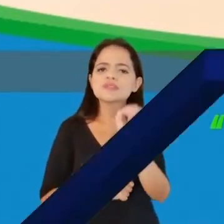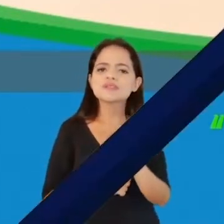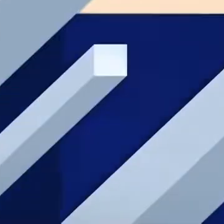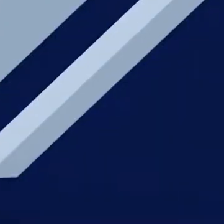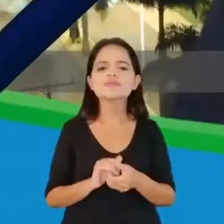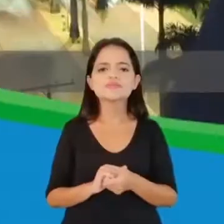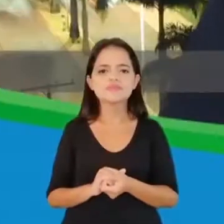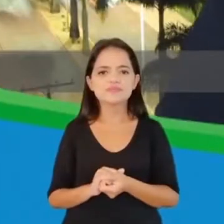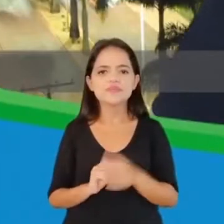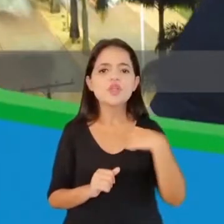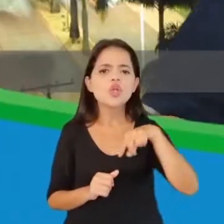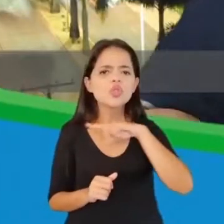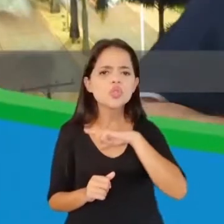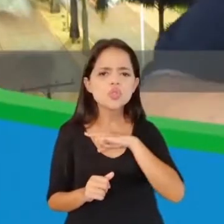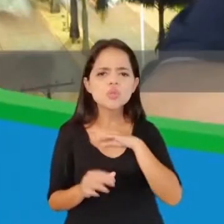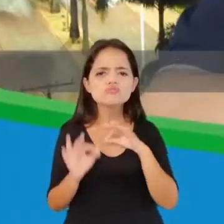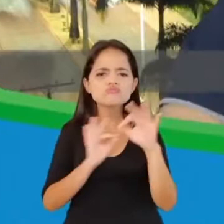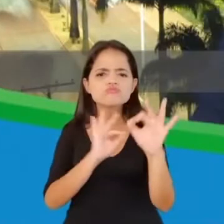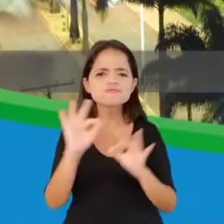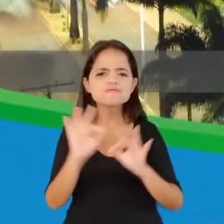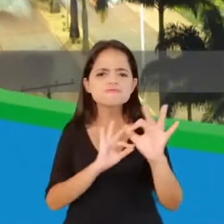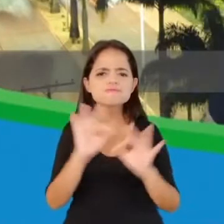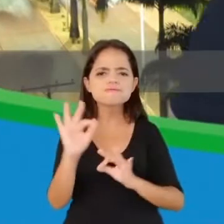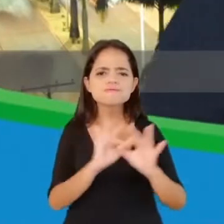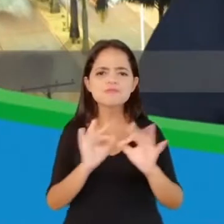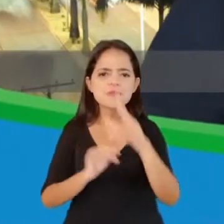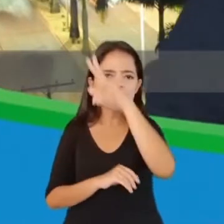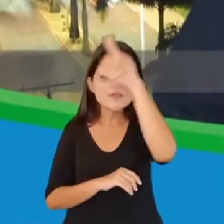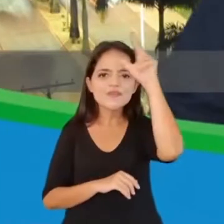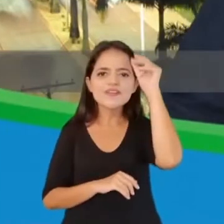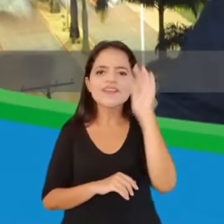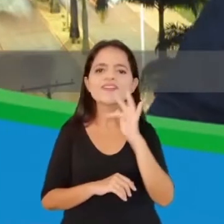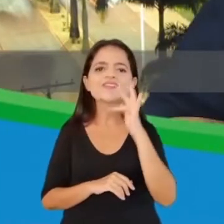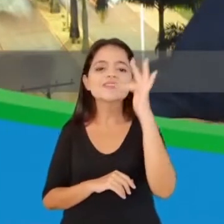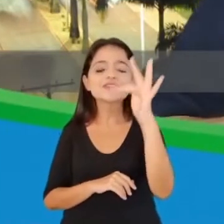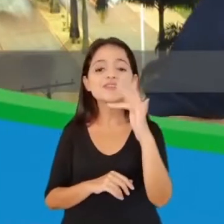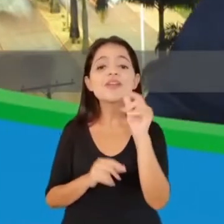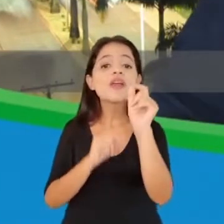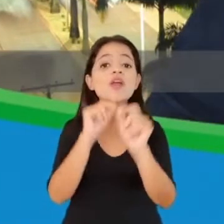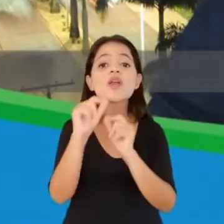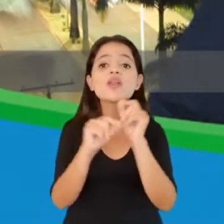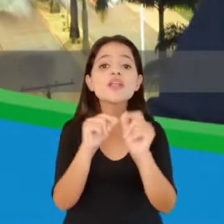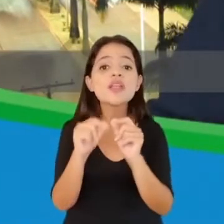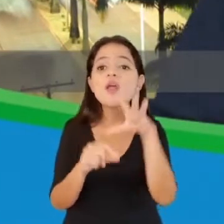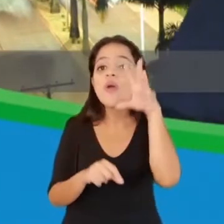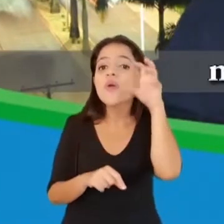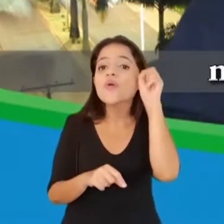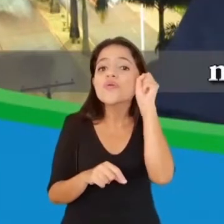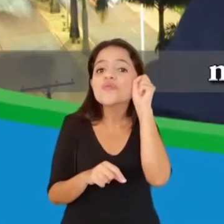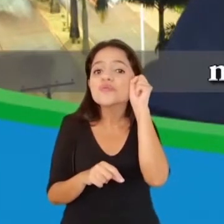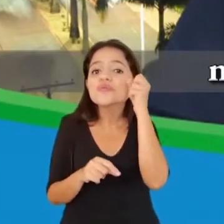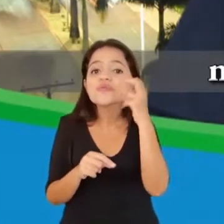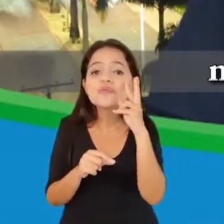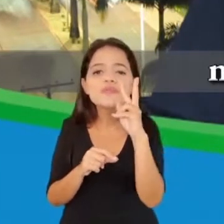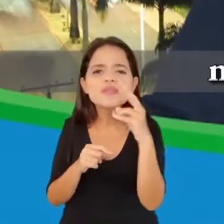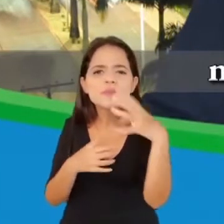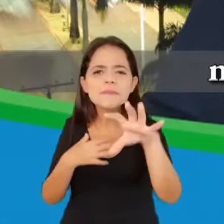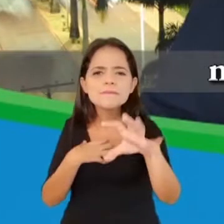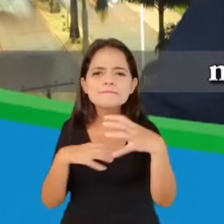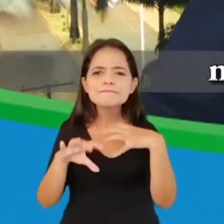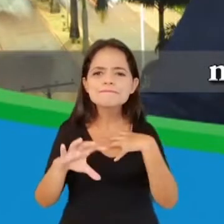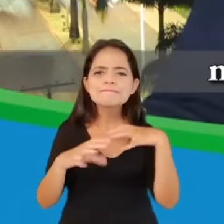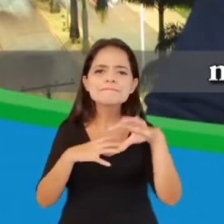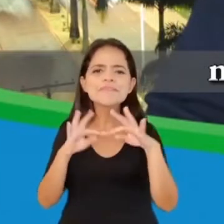Luciano Franco. O nosso plano de governo foi feito procurando ouvir as verdadeiras necessidades dos